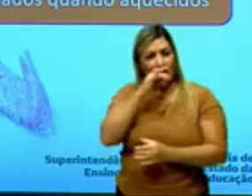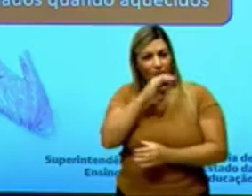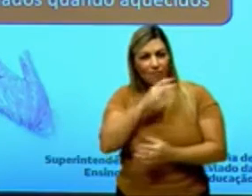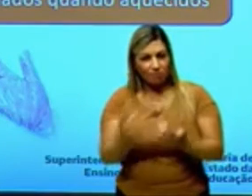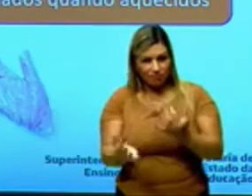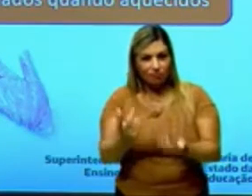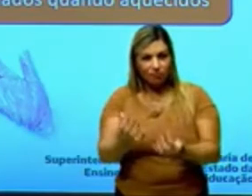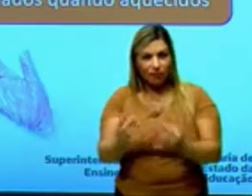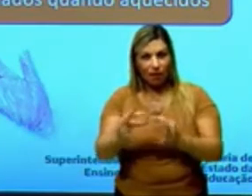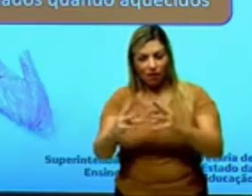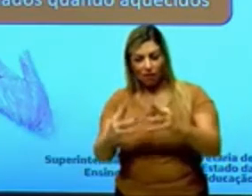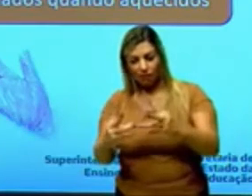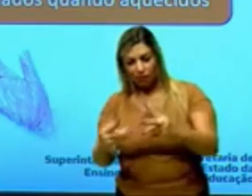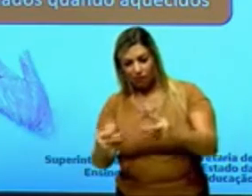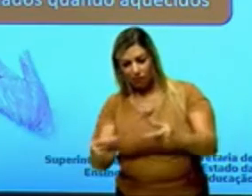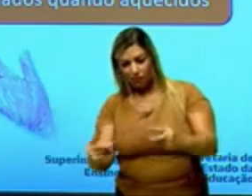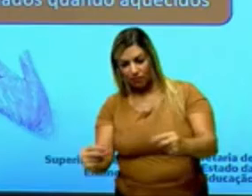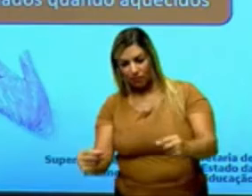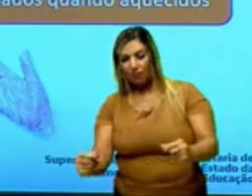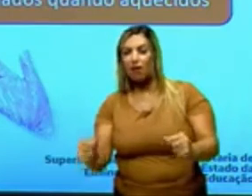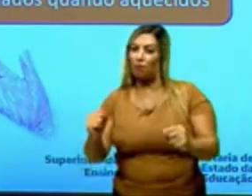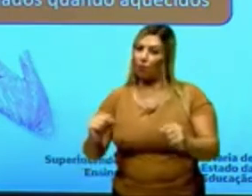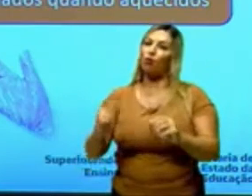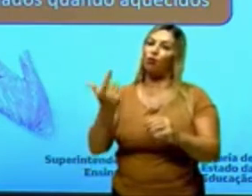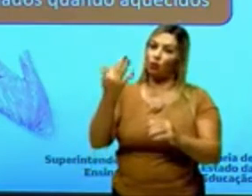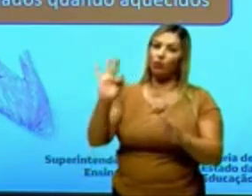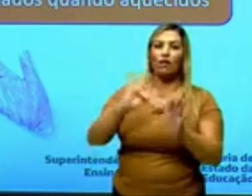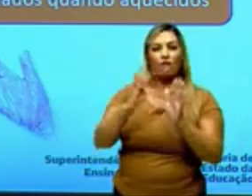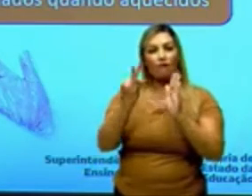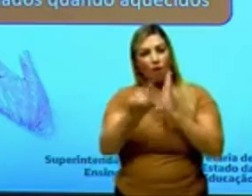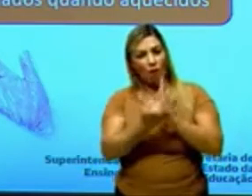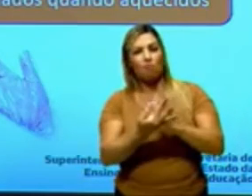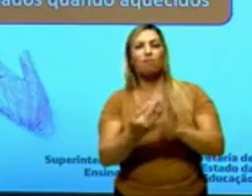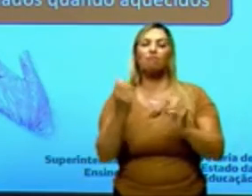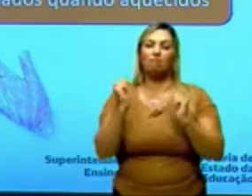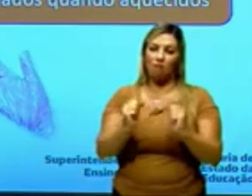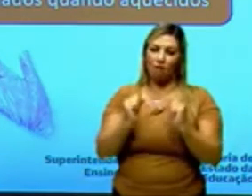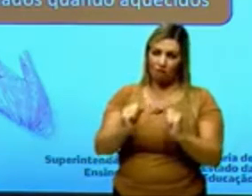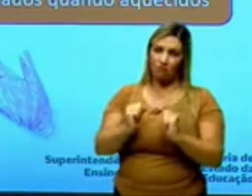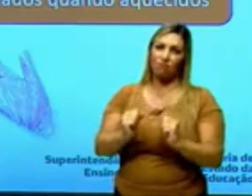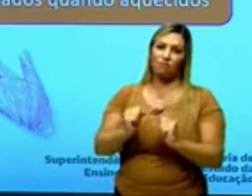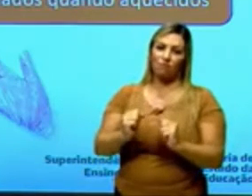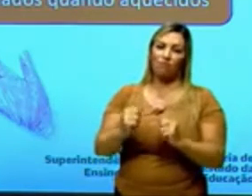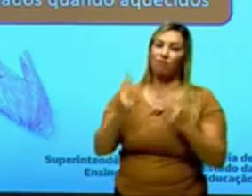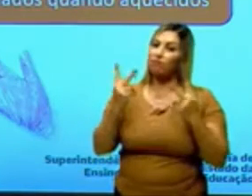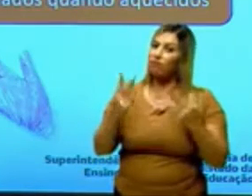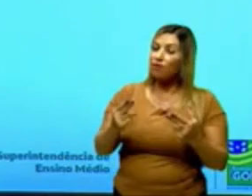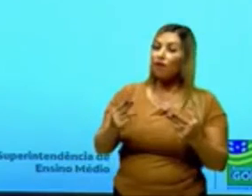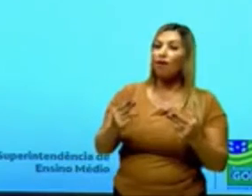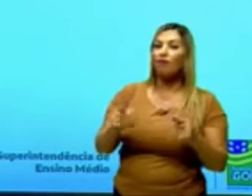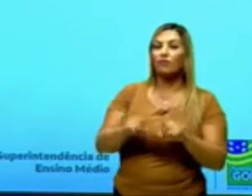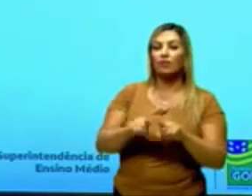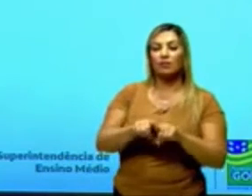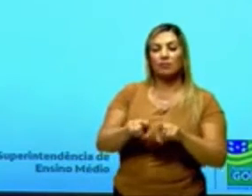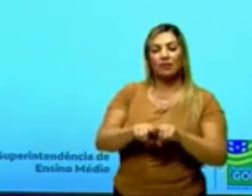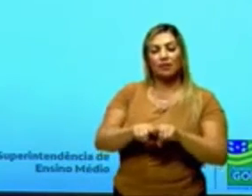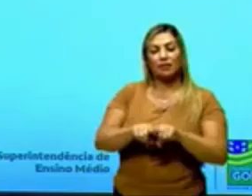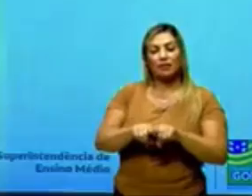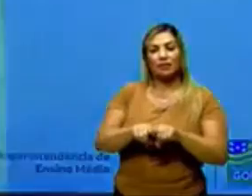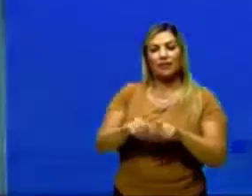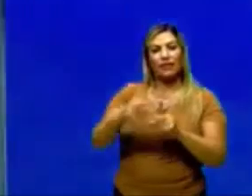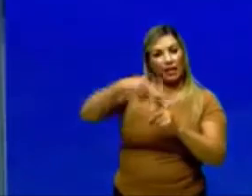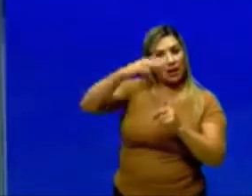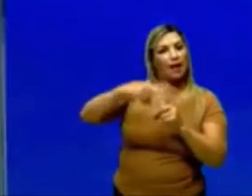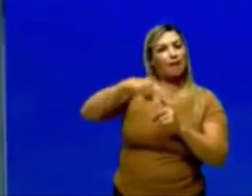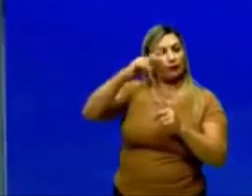se deformar, mas eu posso dar uma nova forma para ela, assim como as garrafas PET.